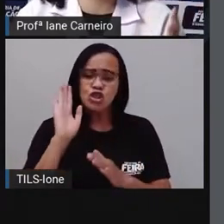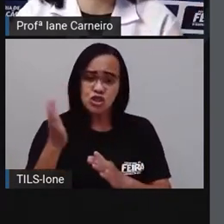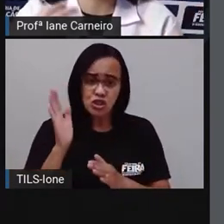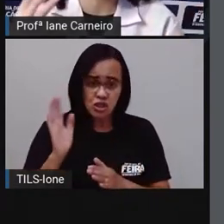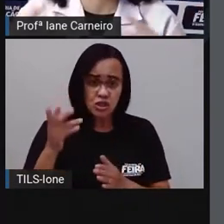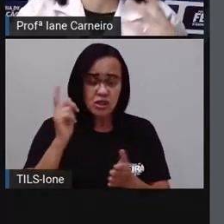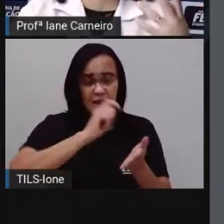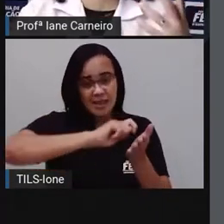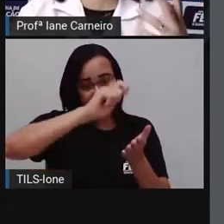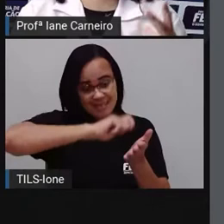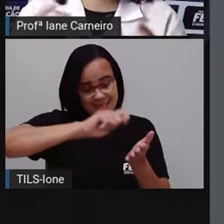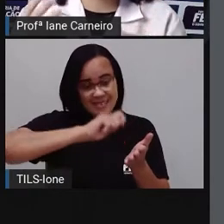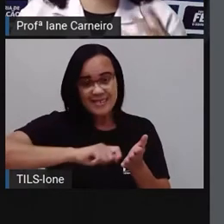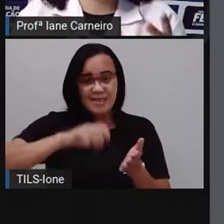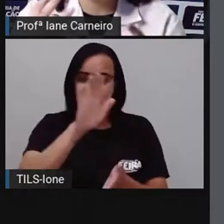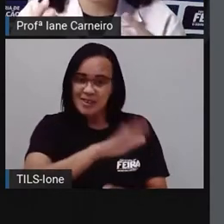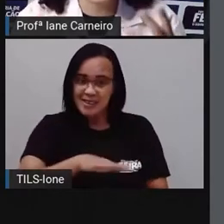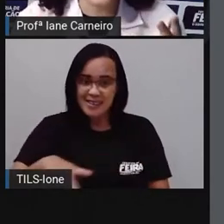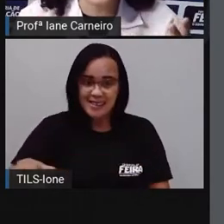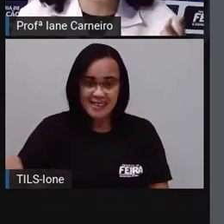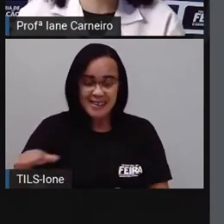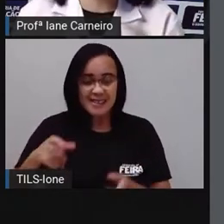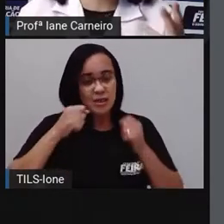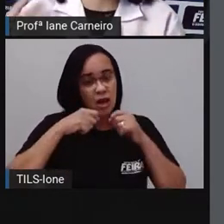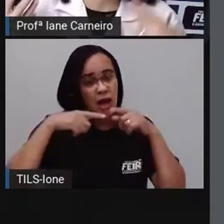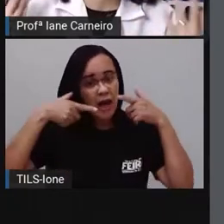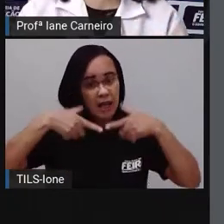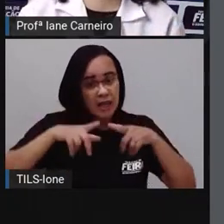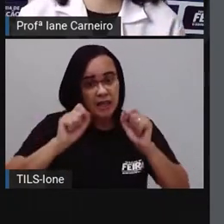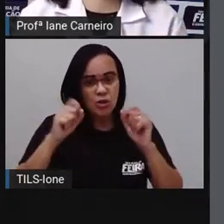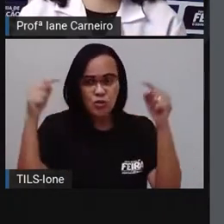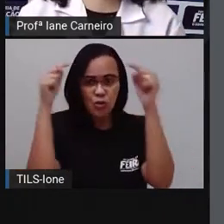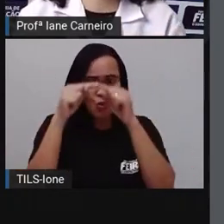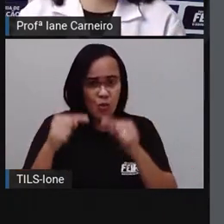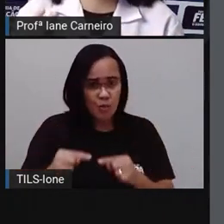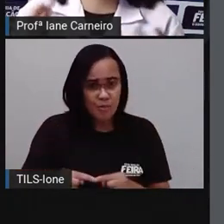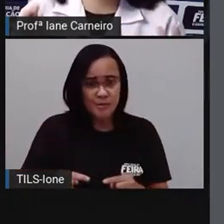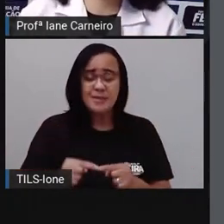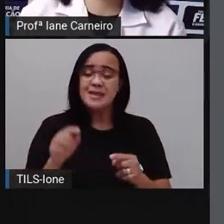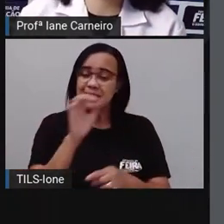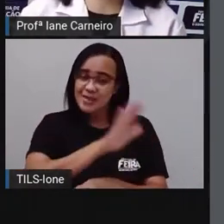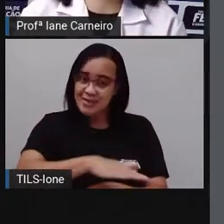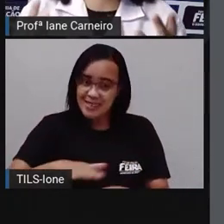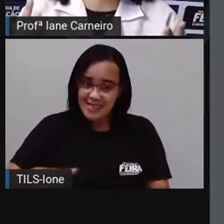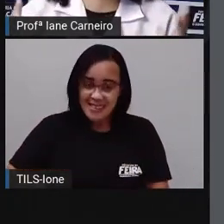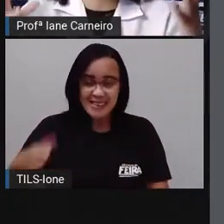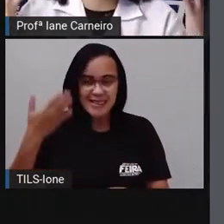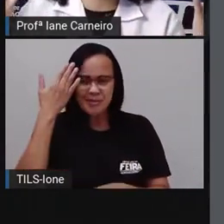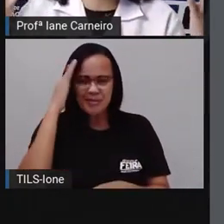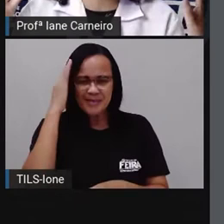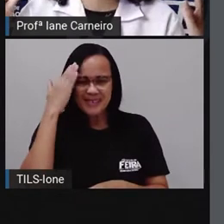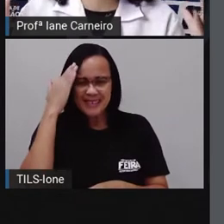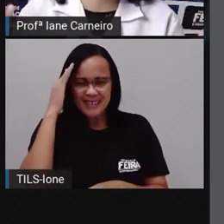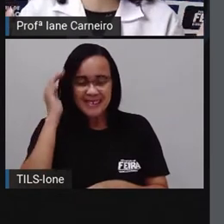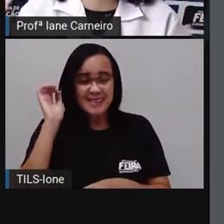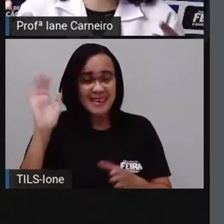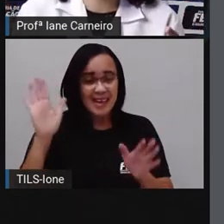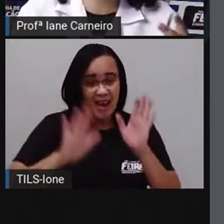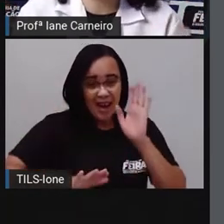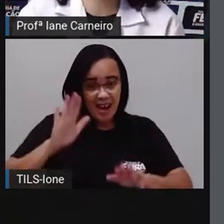utiliza uma linguagem bem lúdica, né? Para que as crianças entendam muito bem assuntos que às vezes são